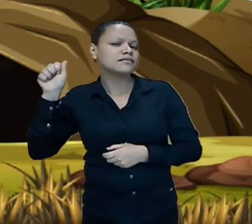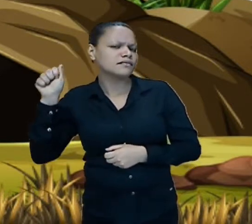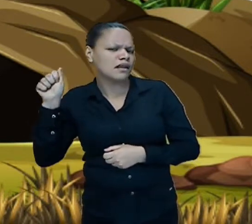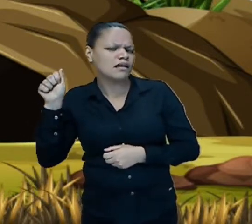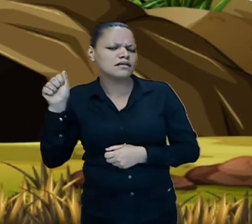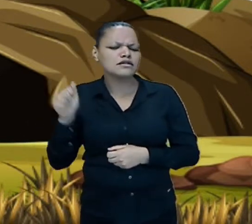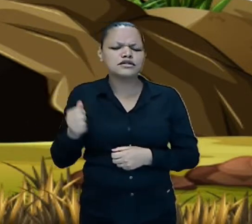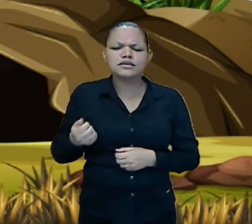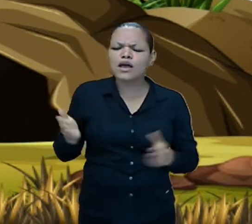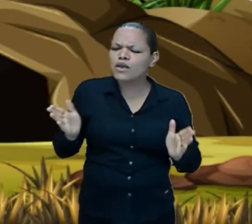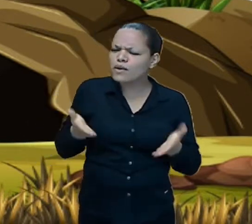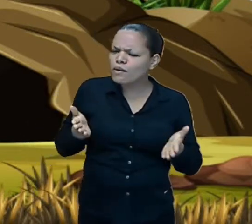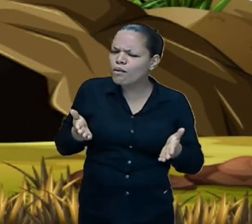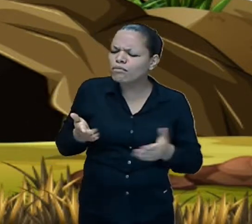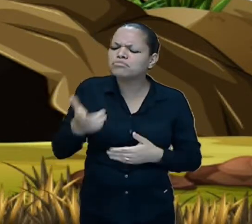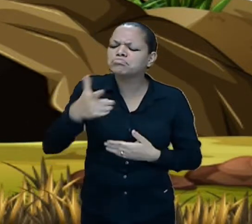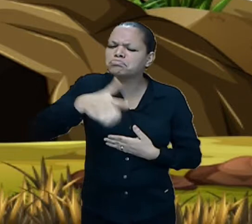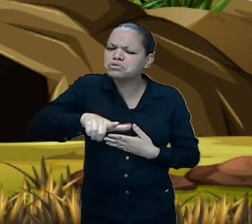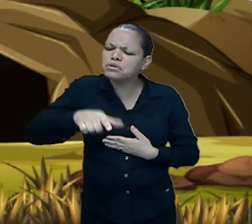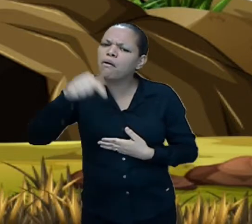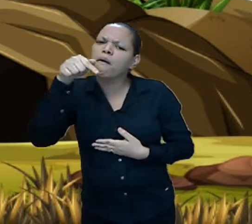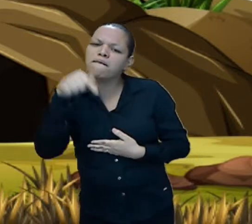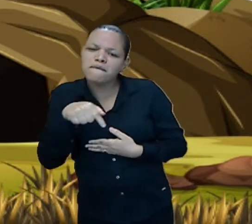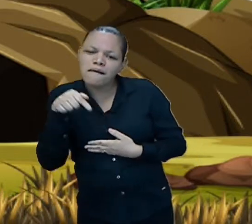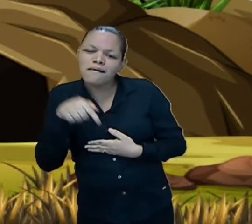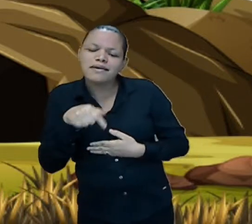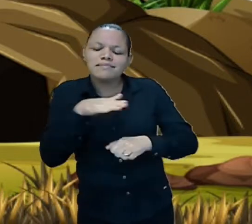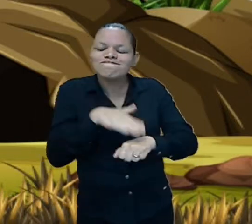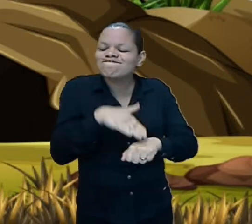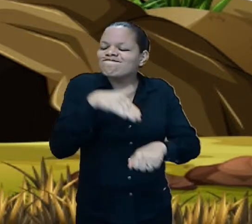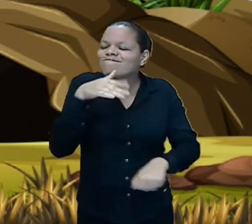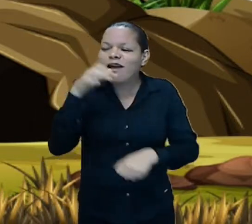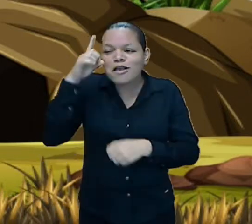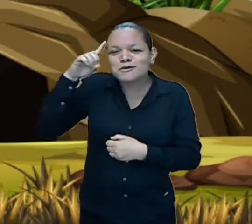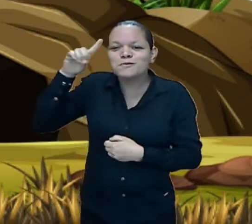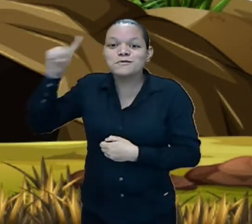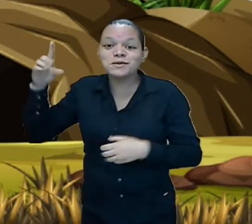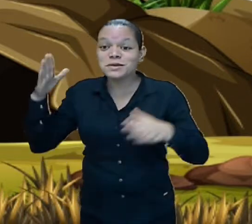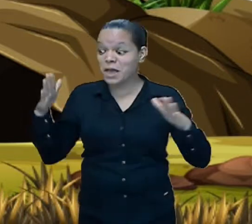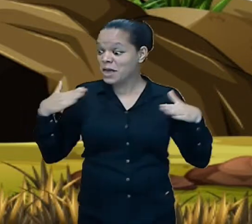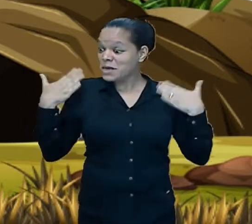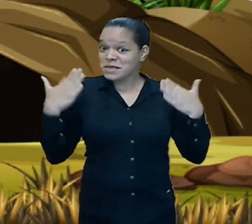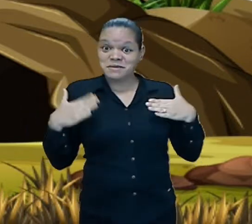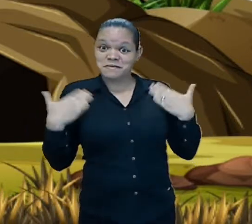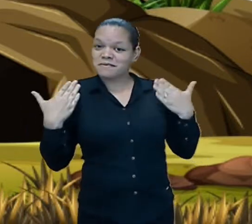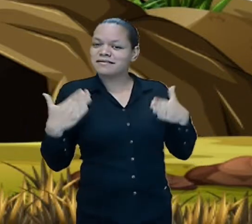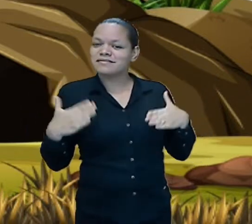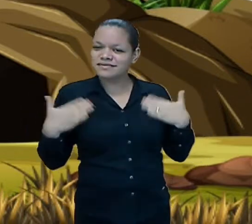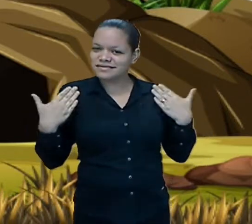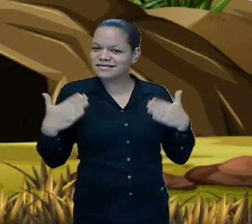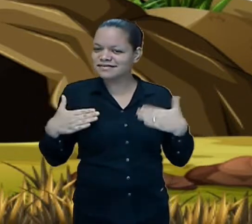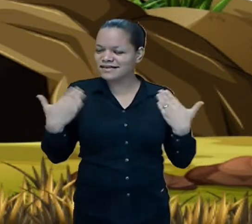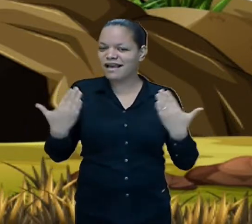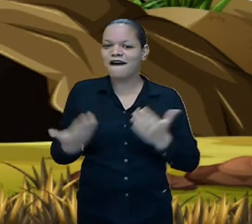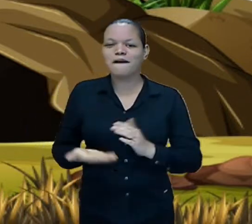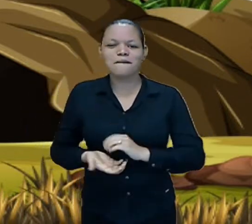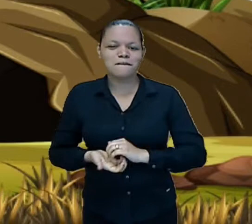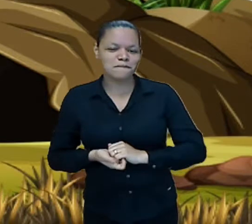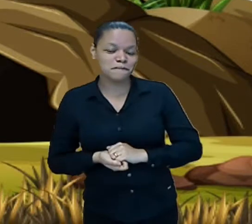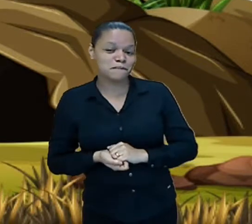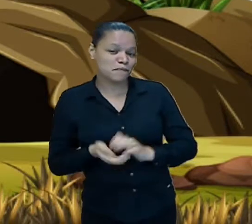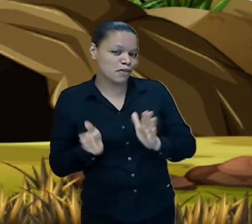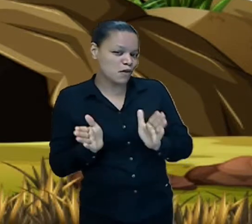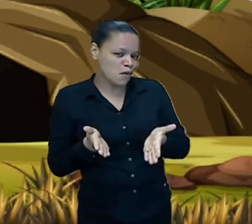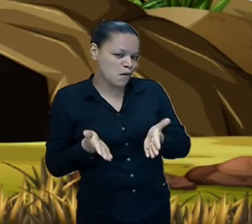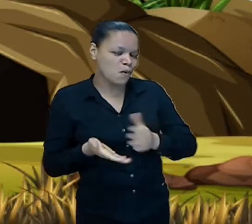juntinhos novamente para mais um dia de diversão, hein? Que coisa boa! Hoje